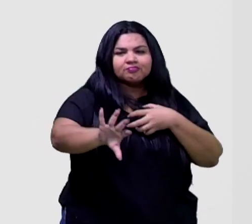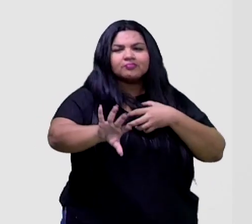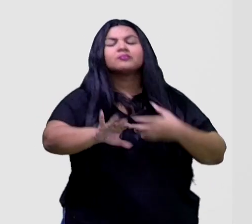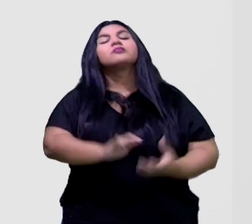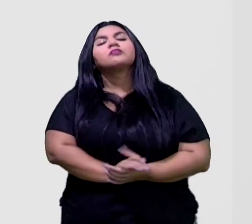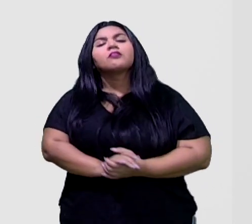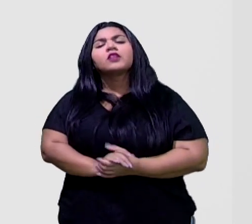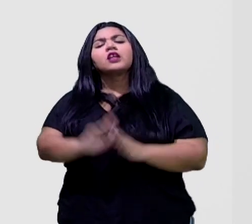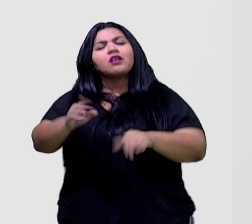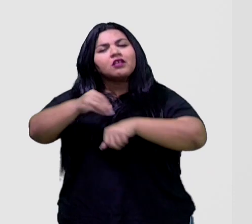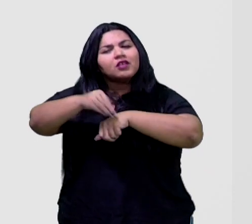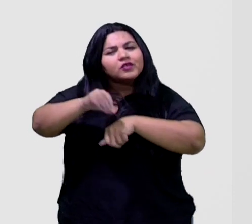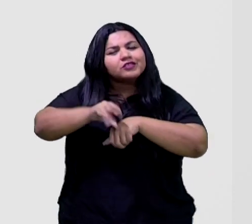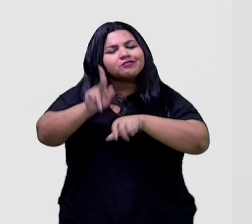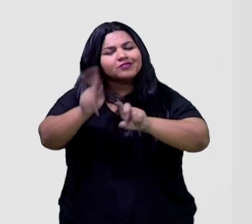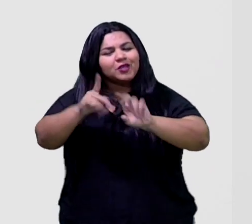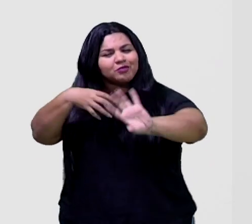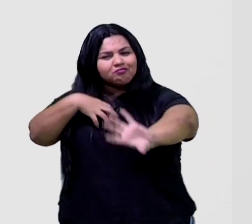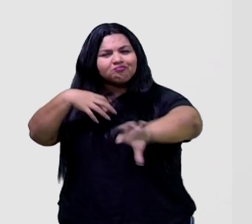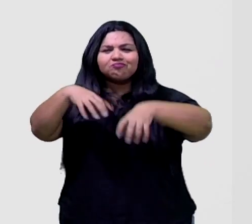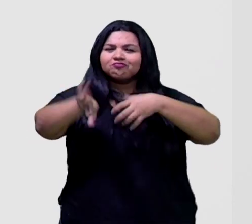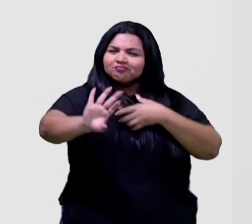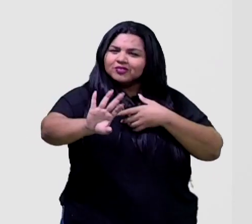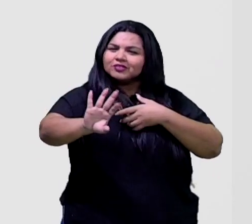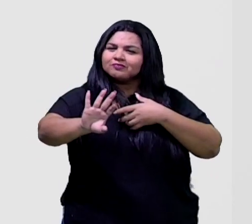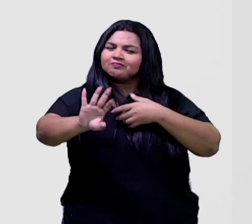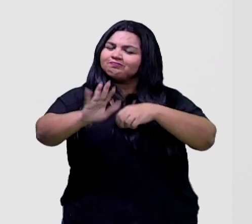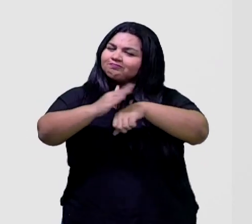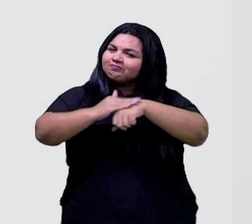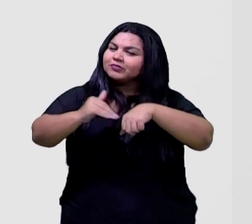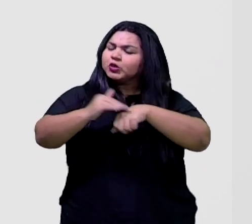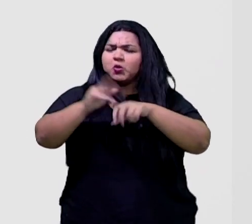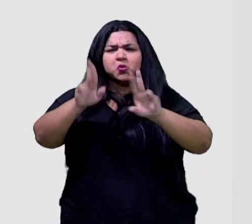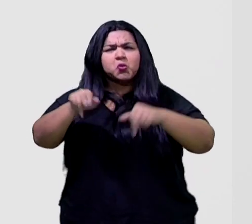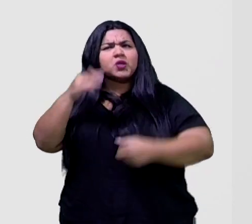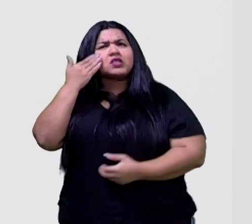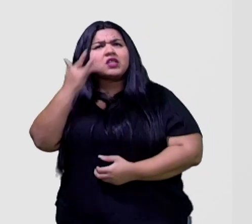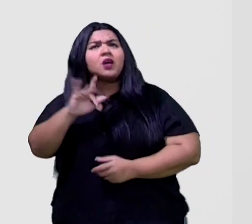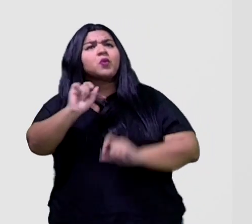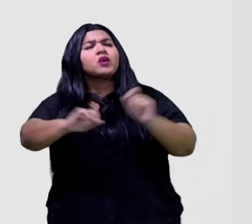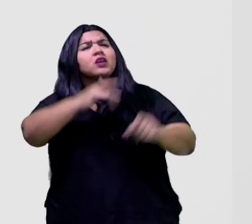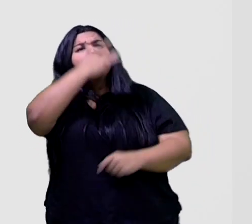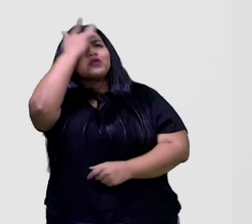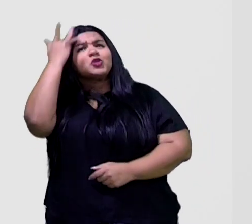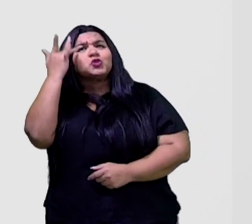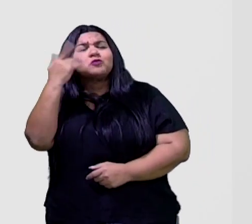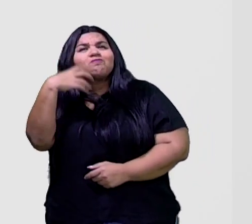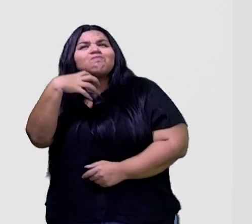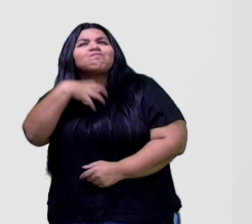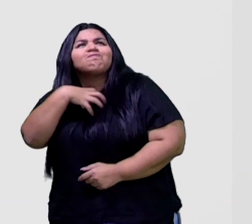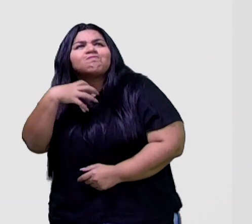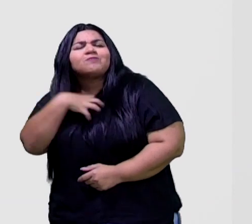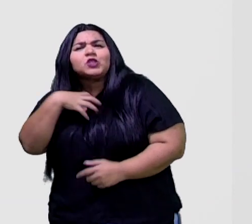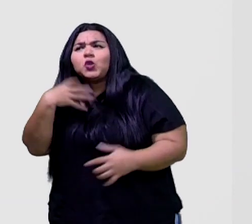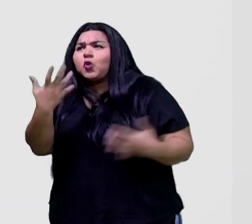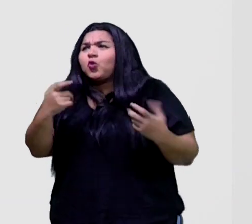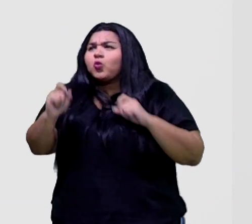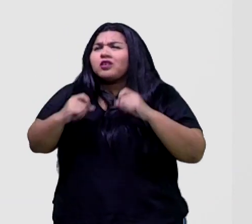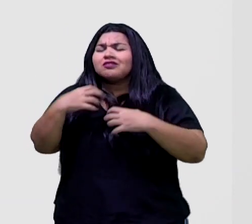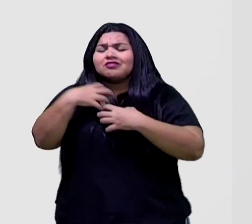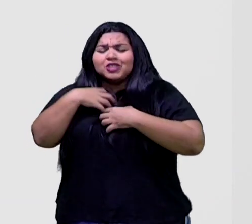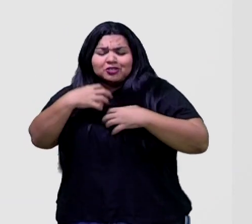recado. Seja gentil sempre, a gente nunca sabe o que o outro está passando, o que o outro está